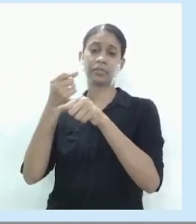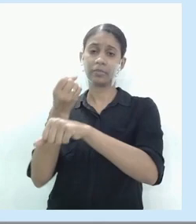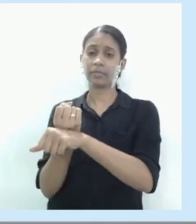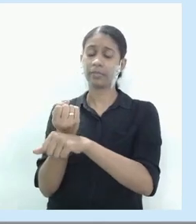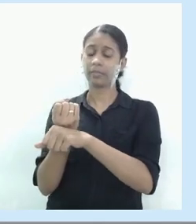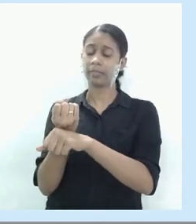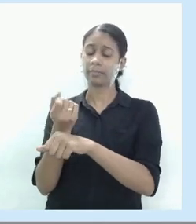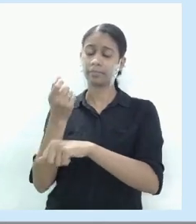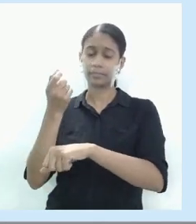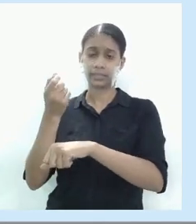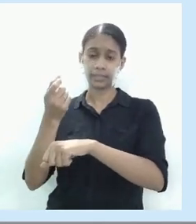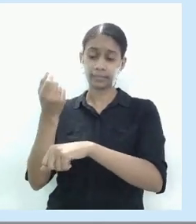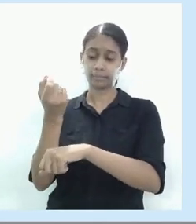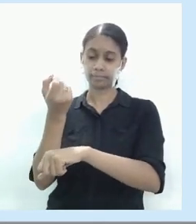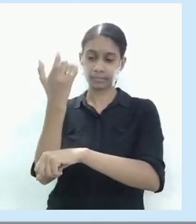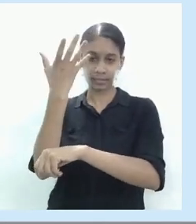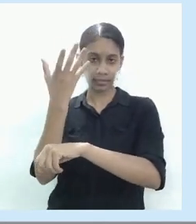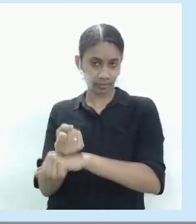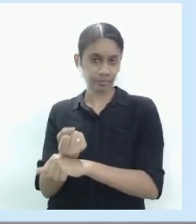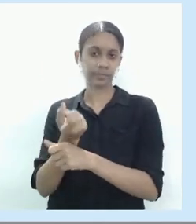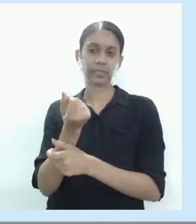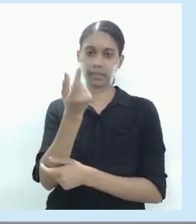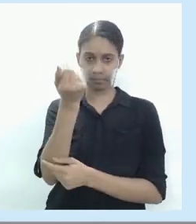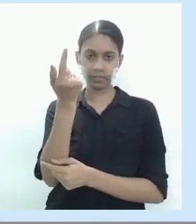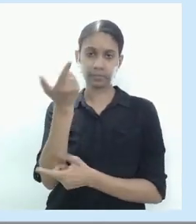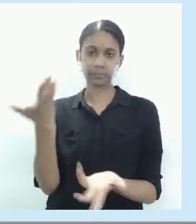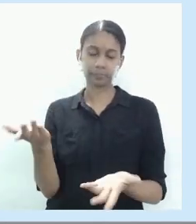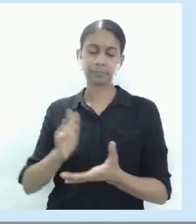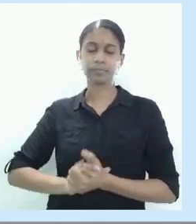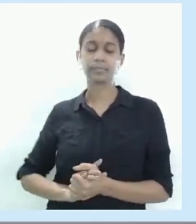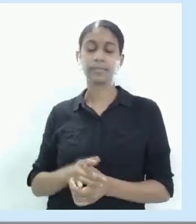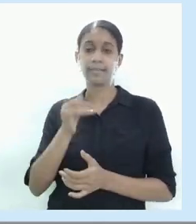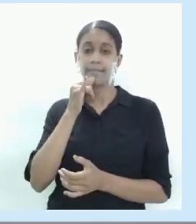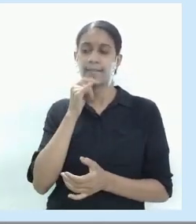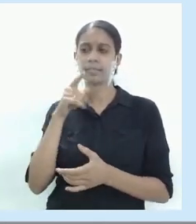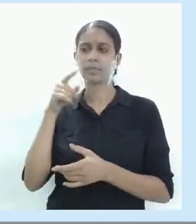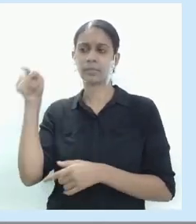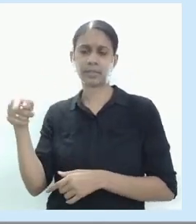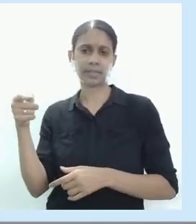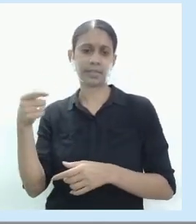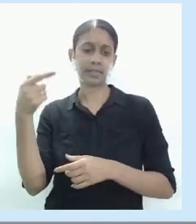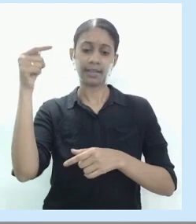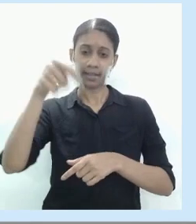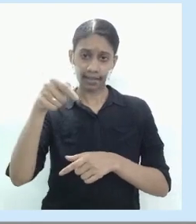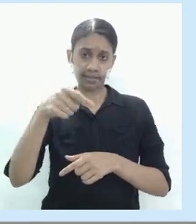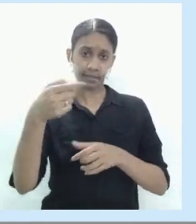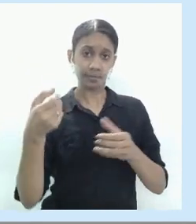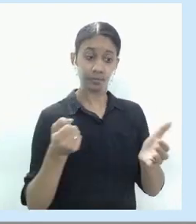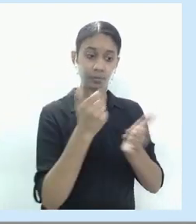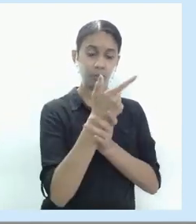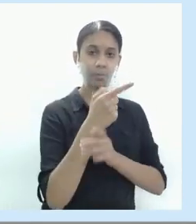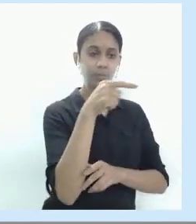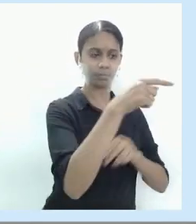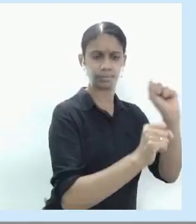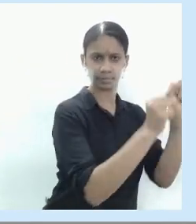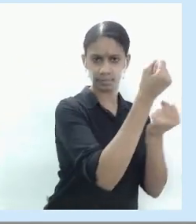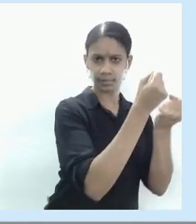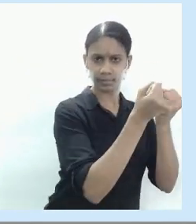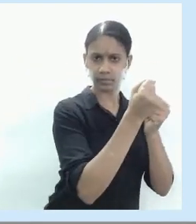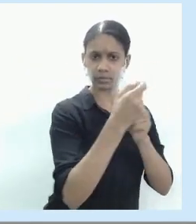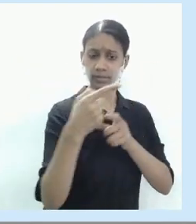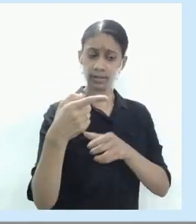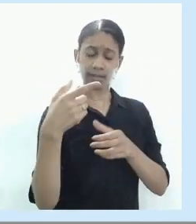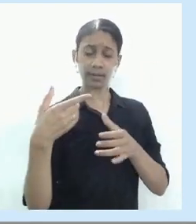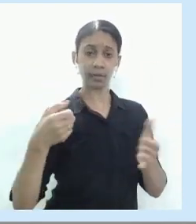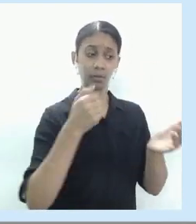a indústria de bens de capital comprou o aço da indústria de base. E aí, essa indústria de bens de